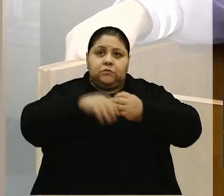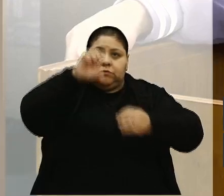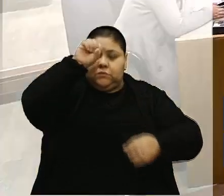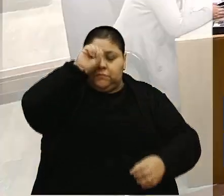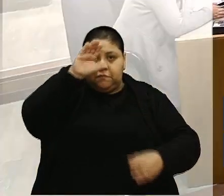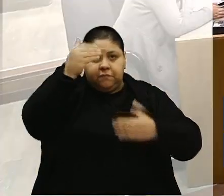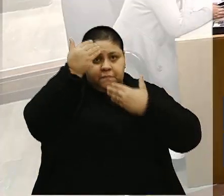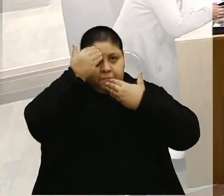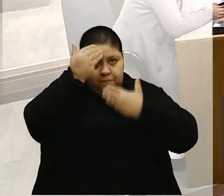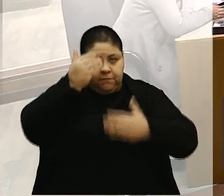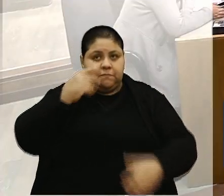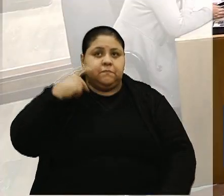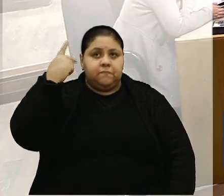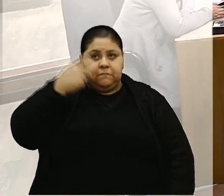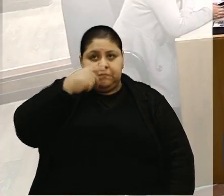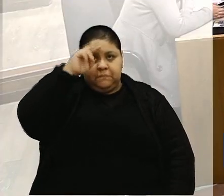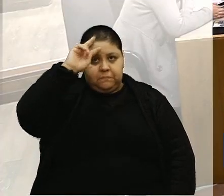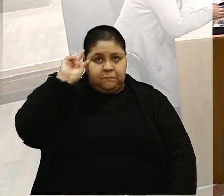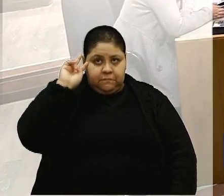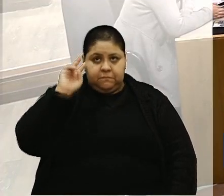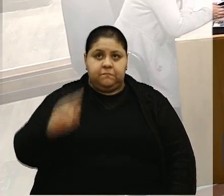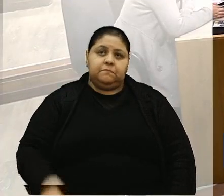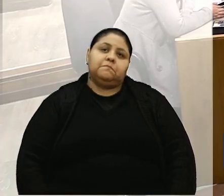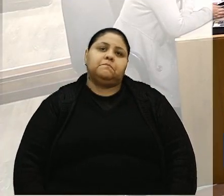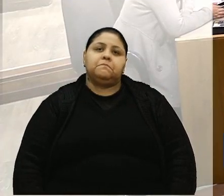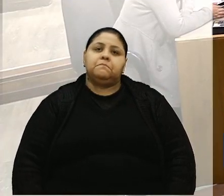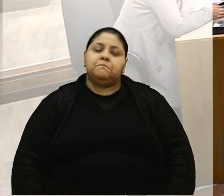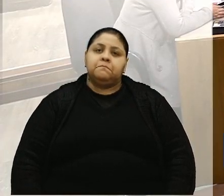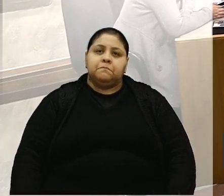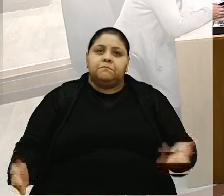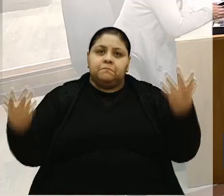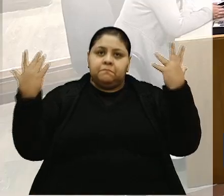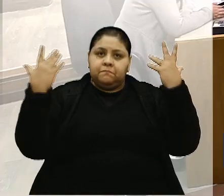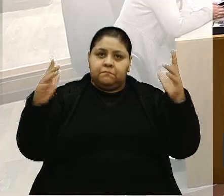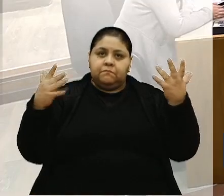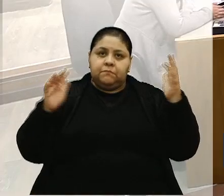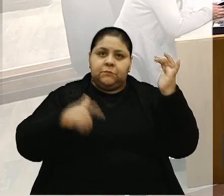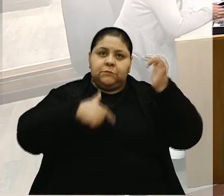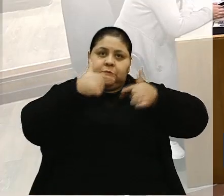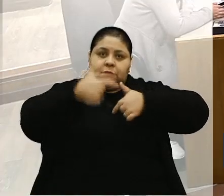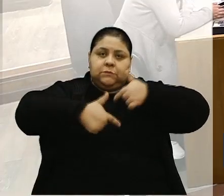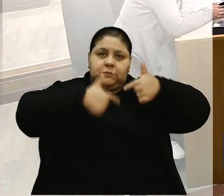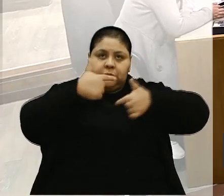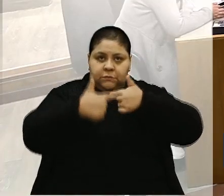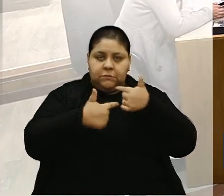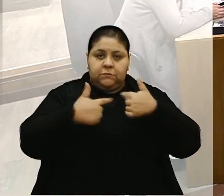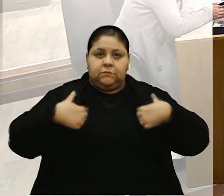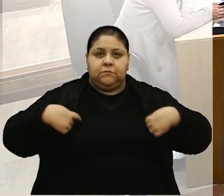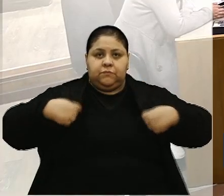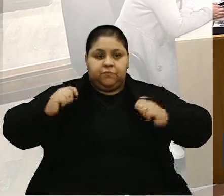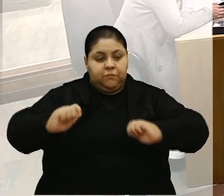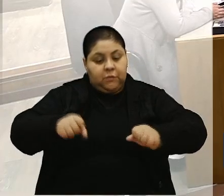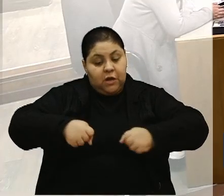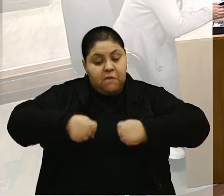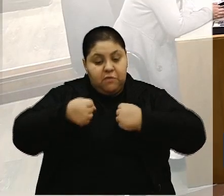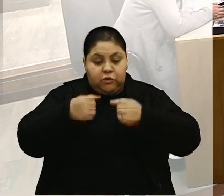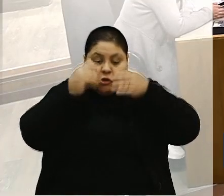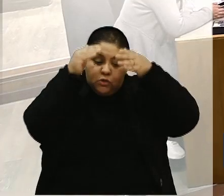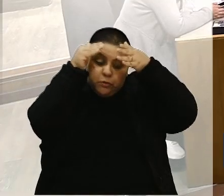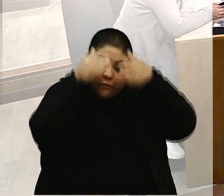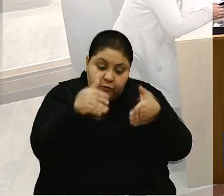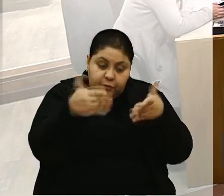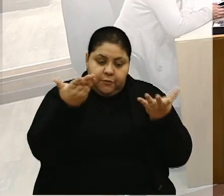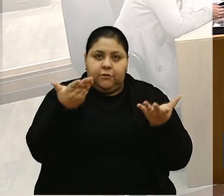Obrigado, vereador Velocino, parabenizar o senhor pelo trabalho, pelo esforço, pela dedicação,